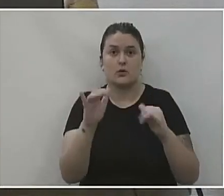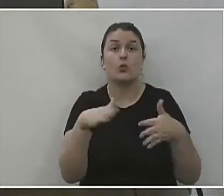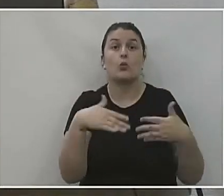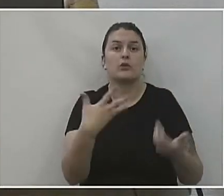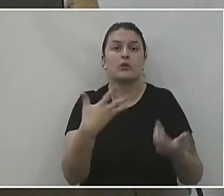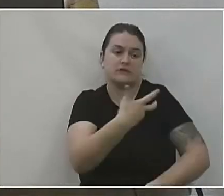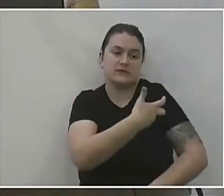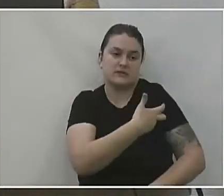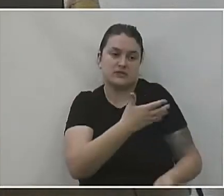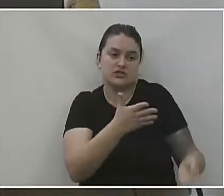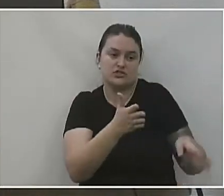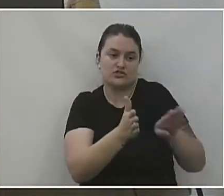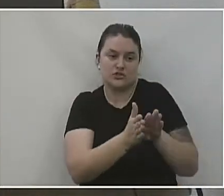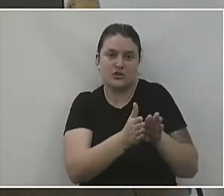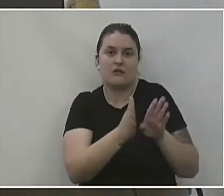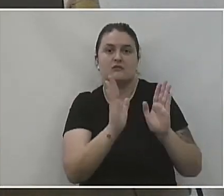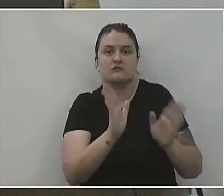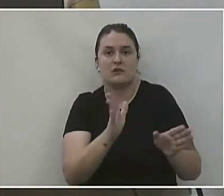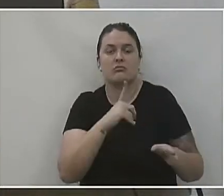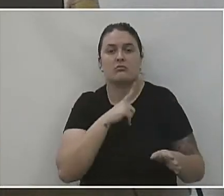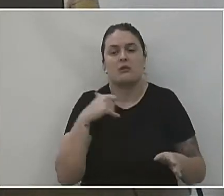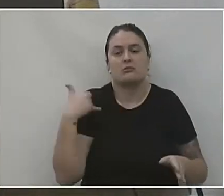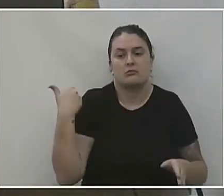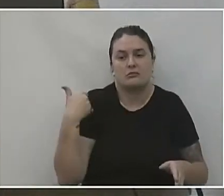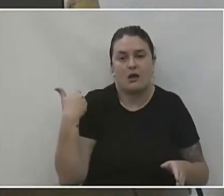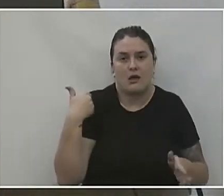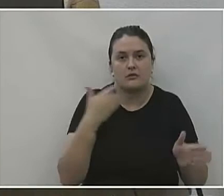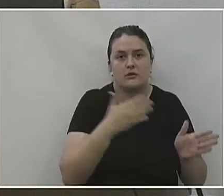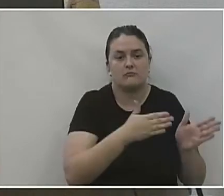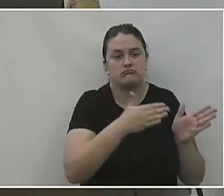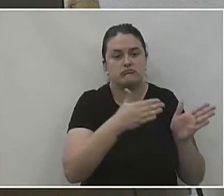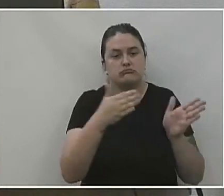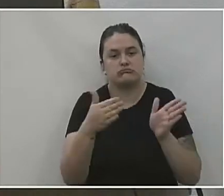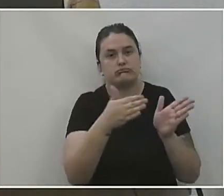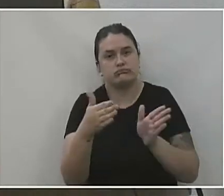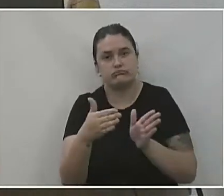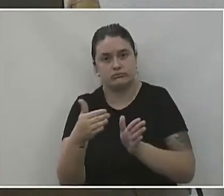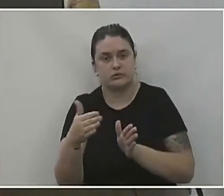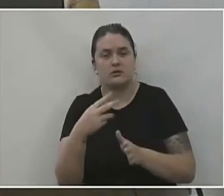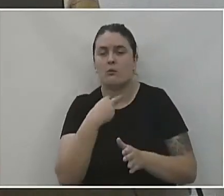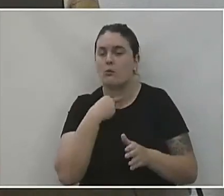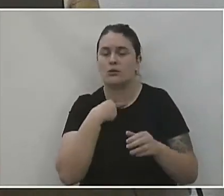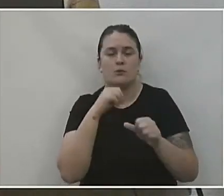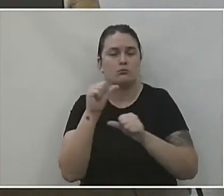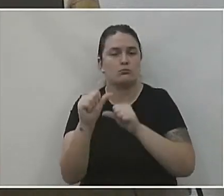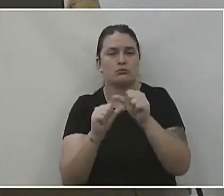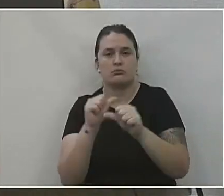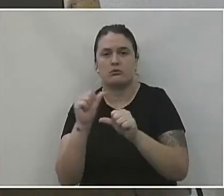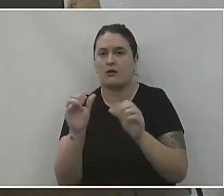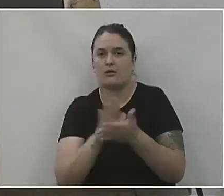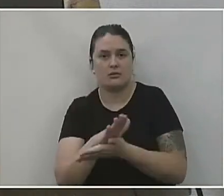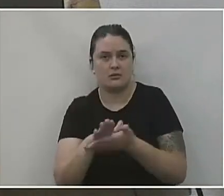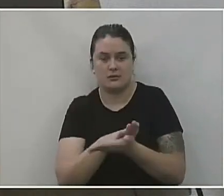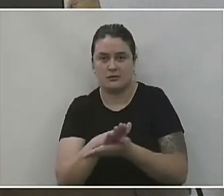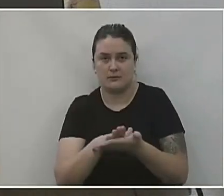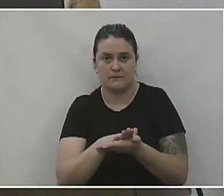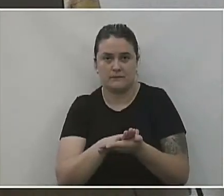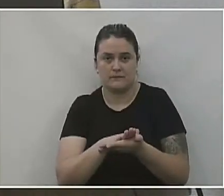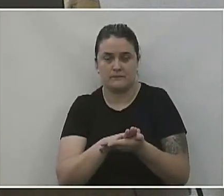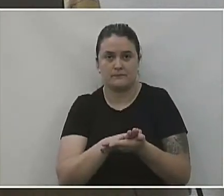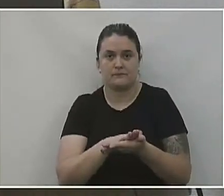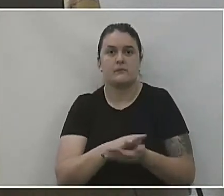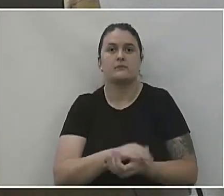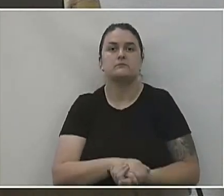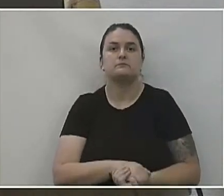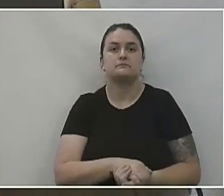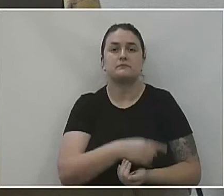chega, ela já vem com a faixa etária programada para a gente atingir. Então, nós não podemos mudar nada. Tanto que era para